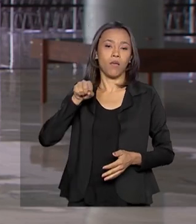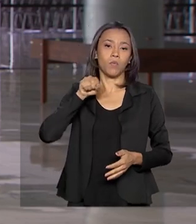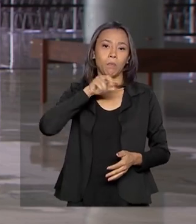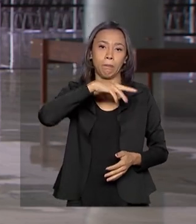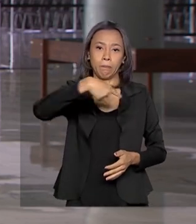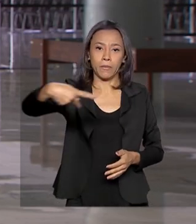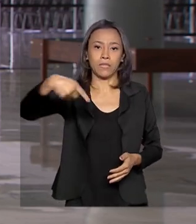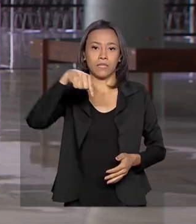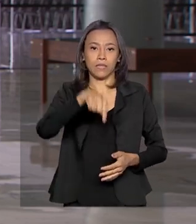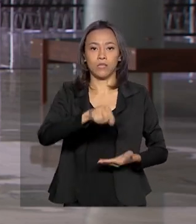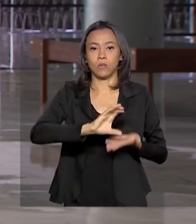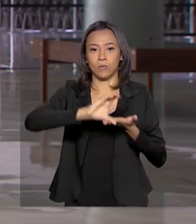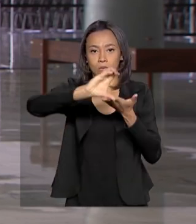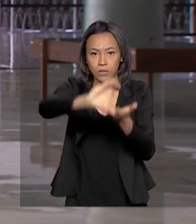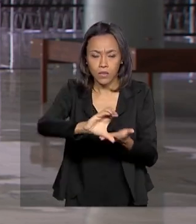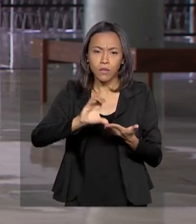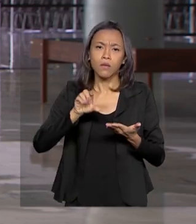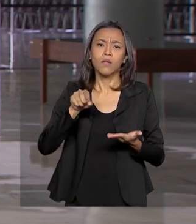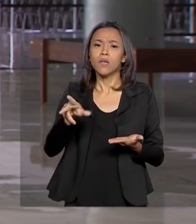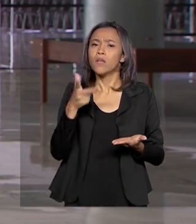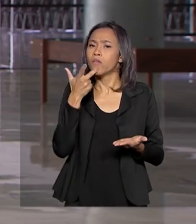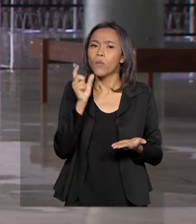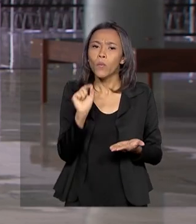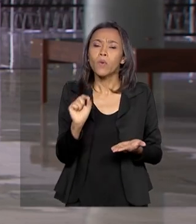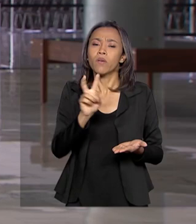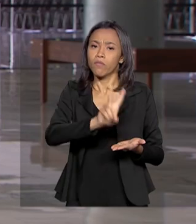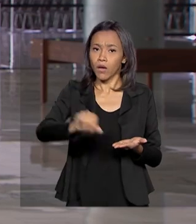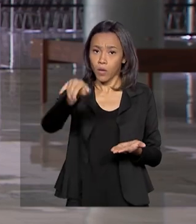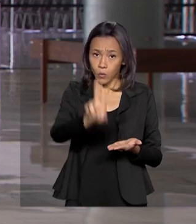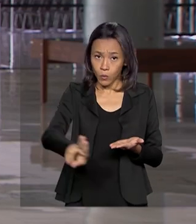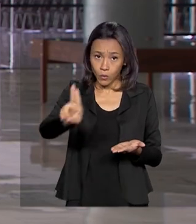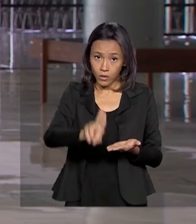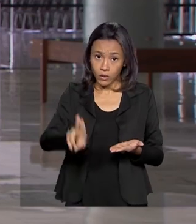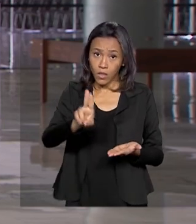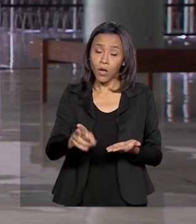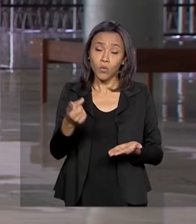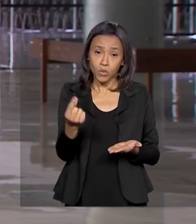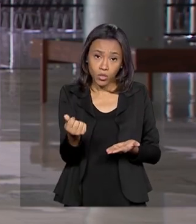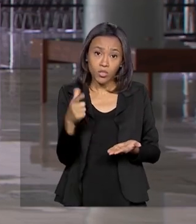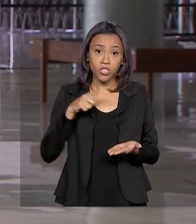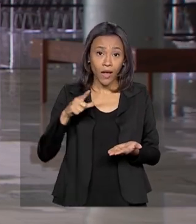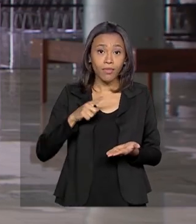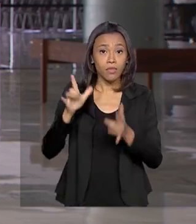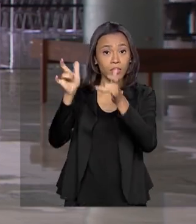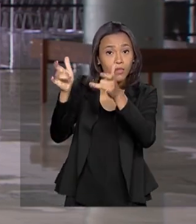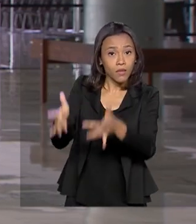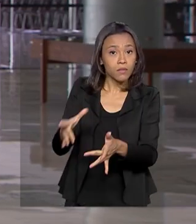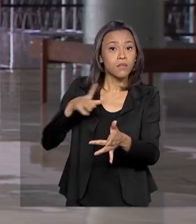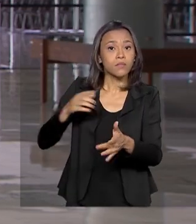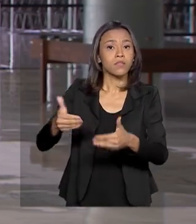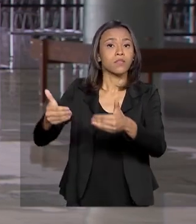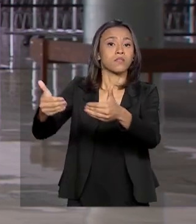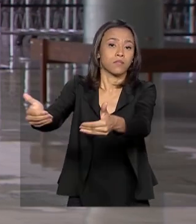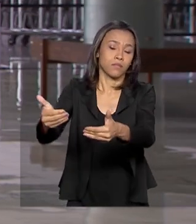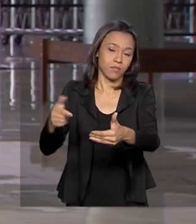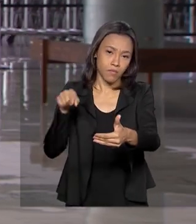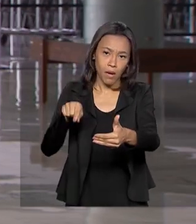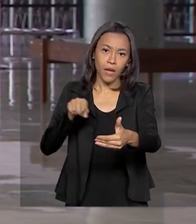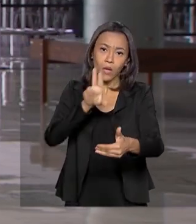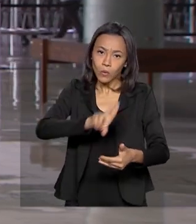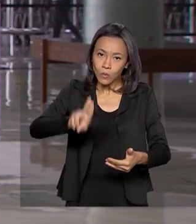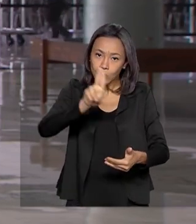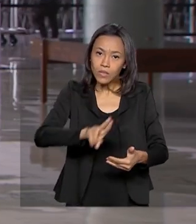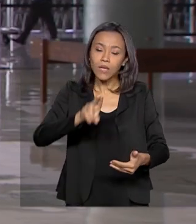Amazônia Legal, disse que pretende utilizar os recursos já disponíveis nos ministérios para realizar as ações do